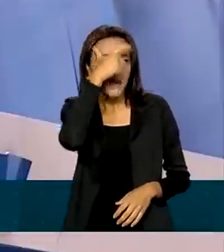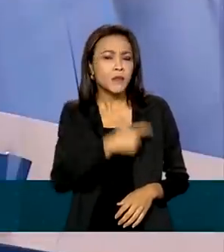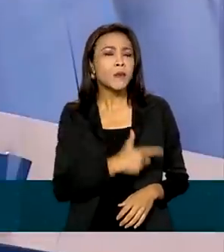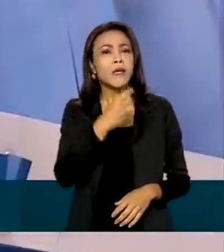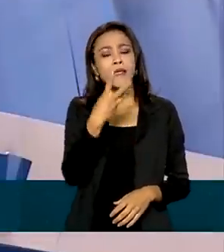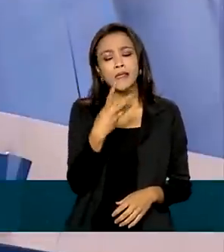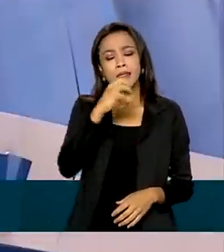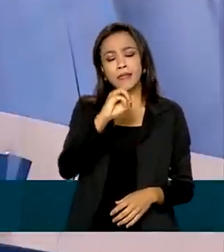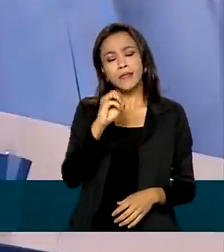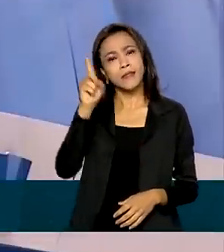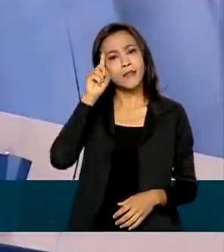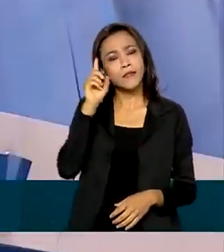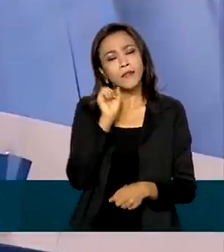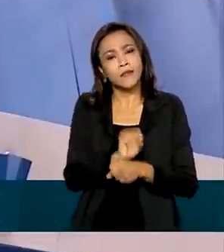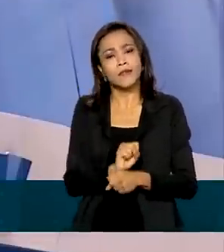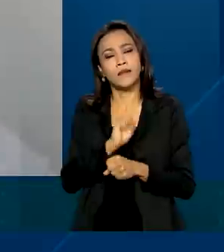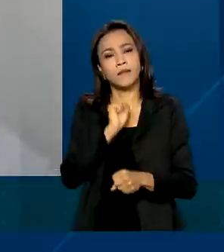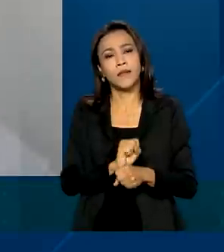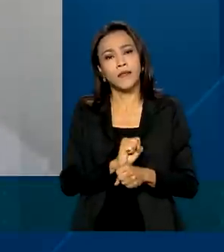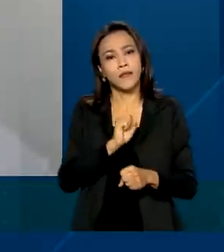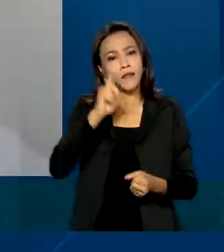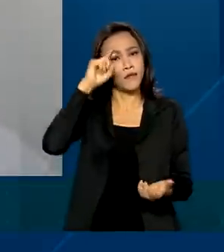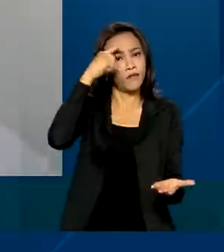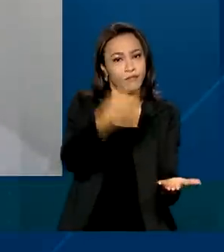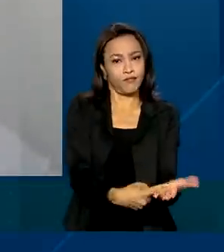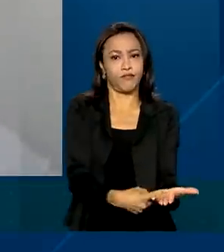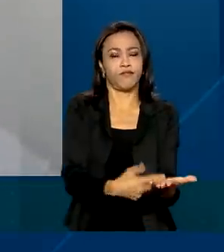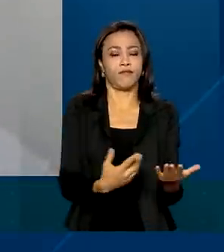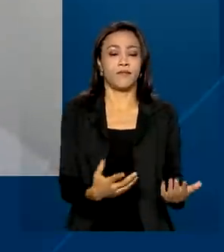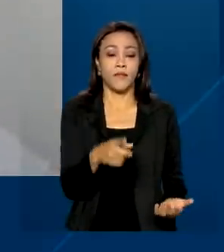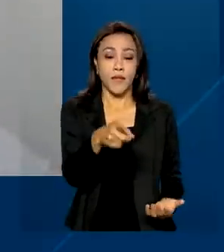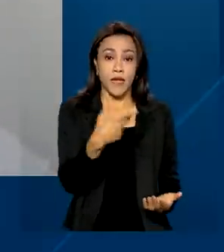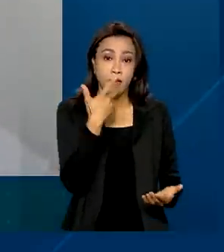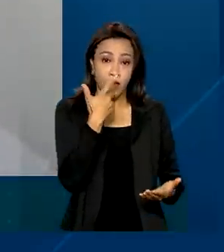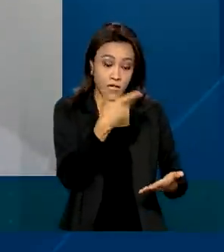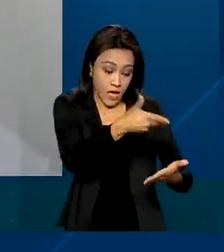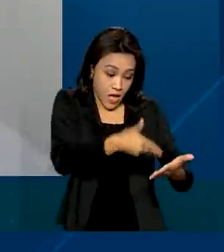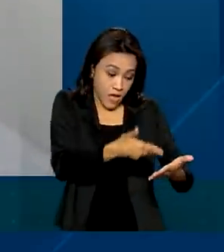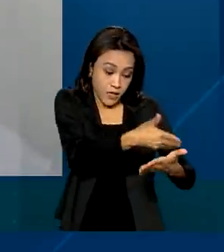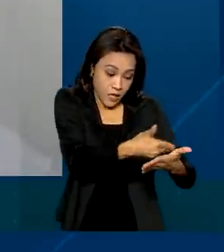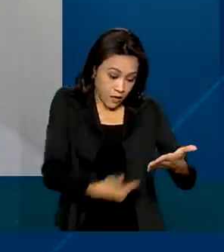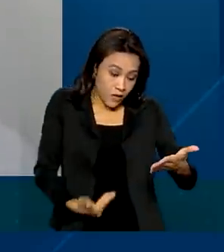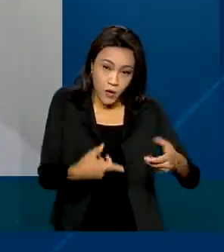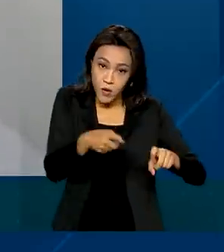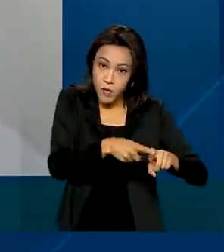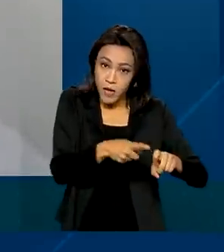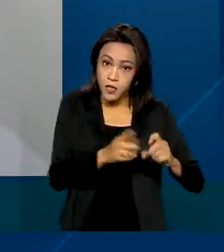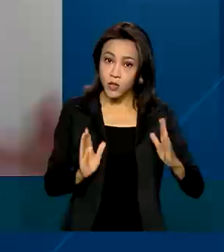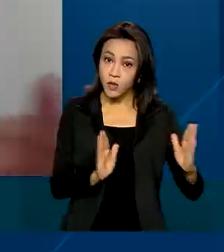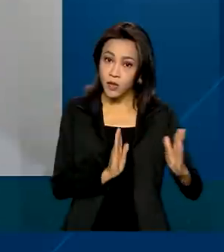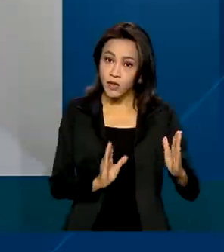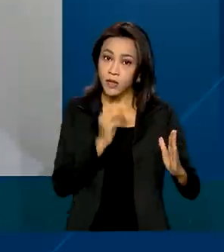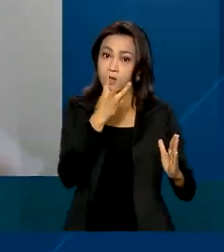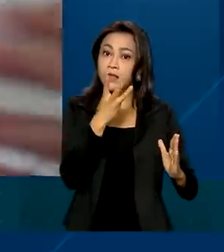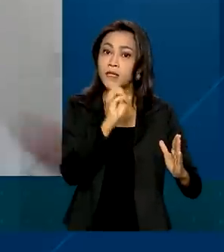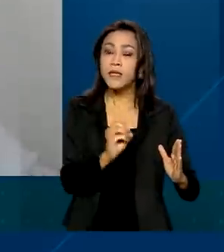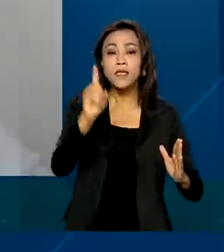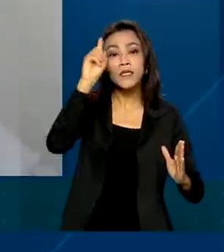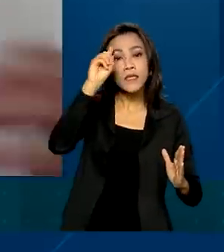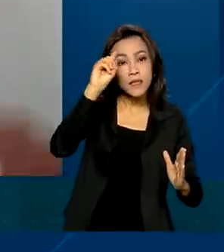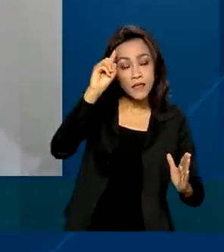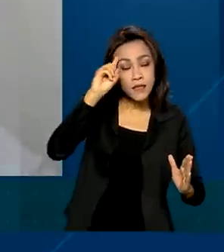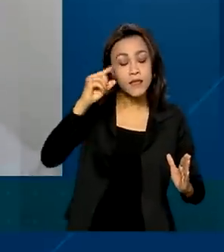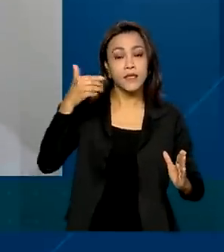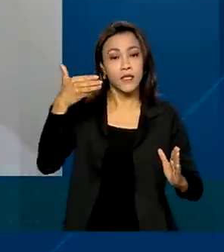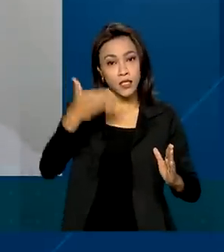dias aguardando a marcação da perícia. Esse relatório médico pode ter no máximo 30 dias desde a data que ele